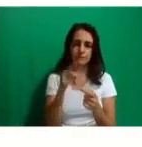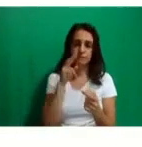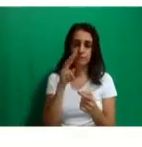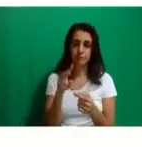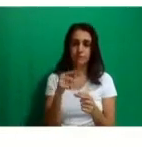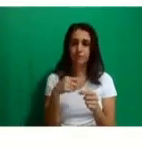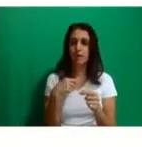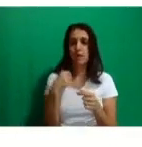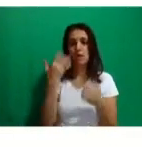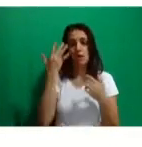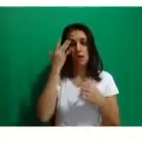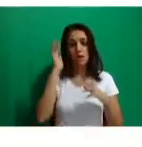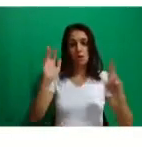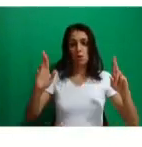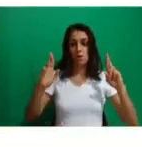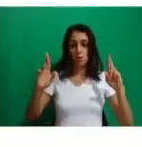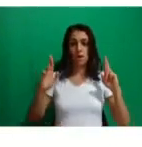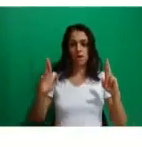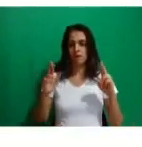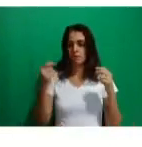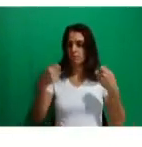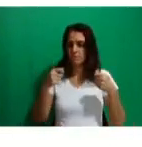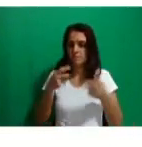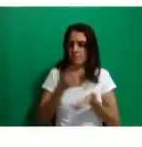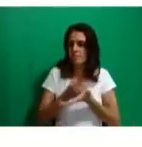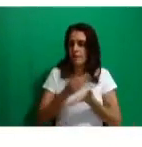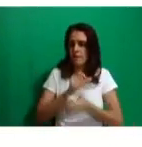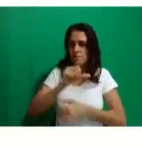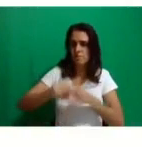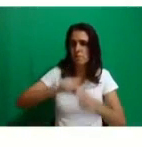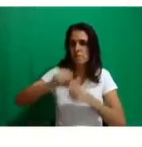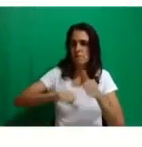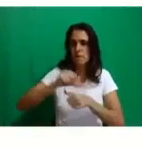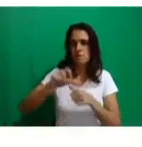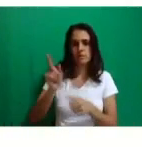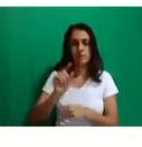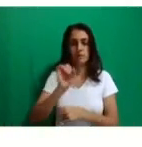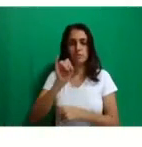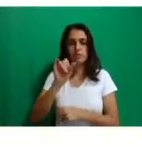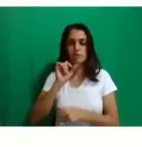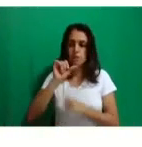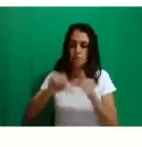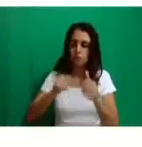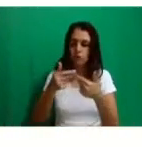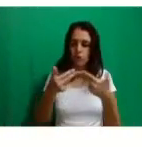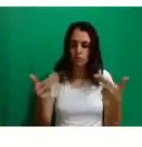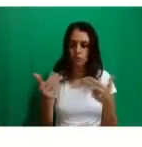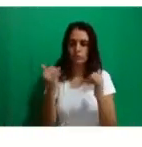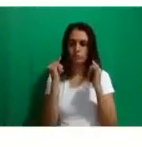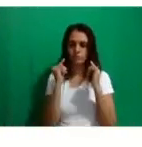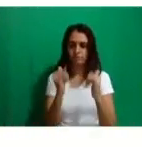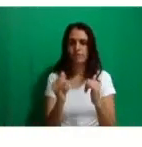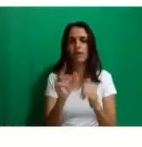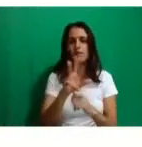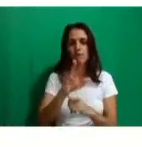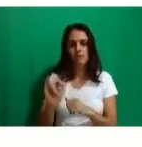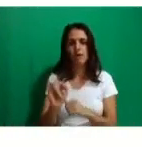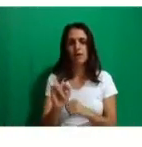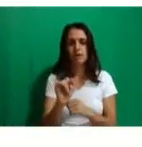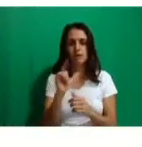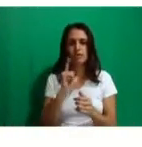constantes e nem mesmo aconteçam. Mas sempre que acontecer alguma retificação, vocês terão o documento